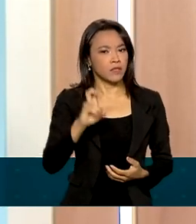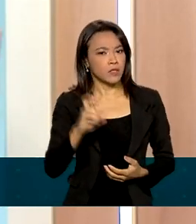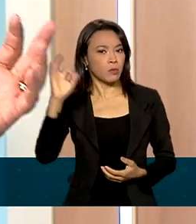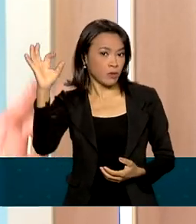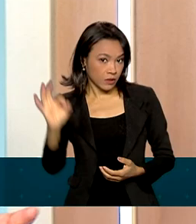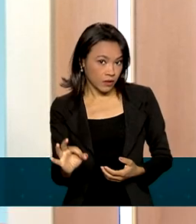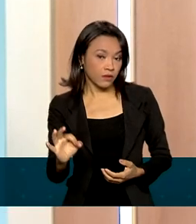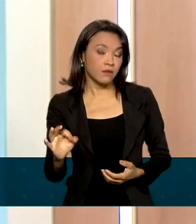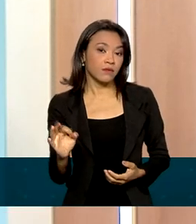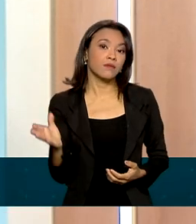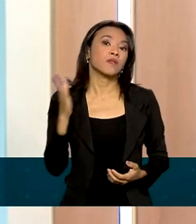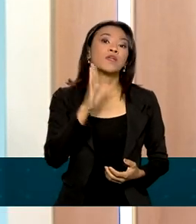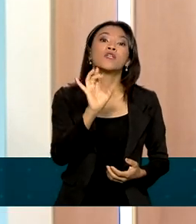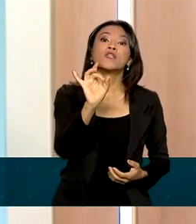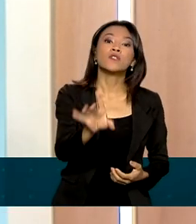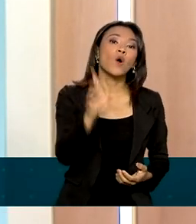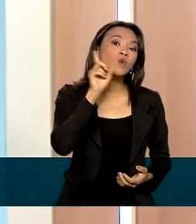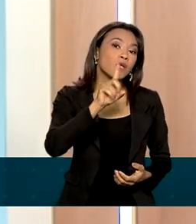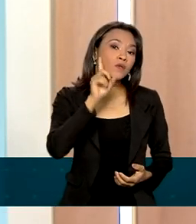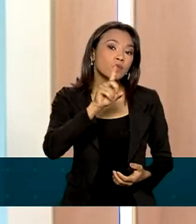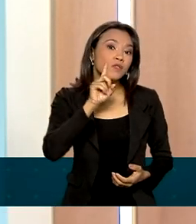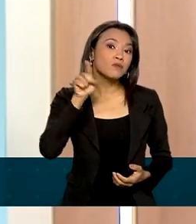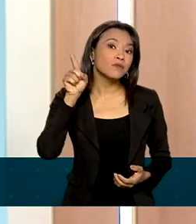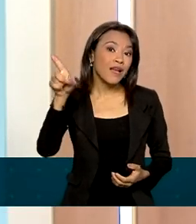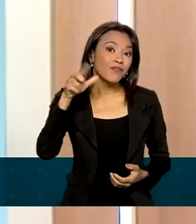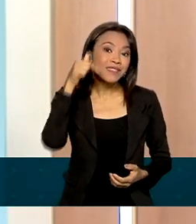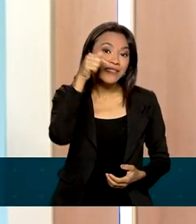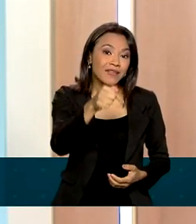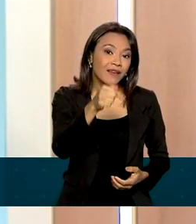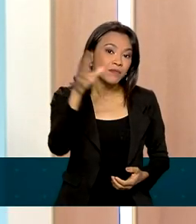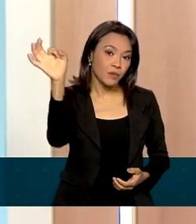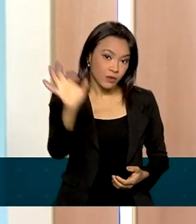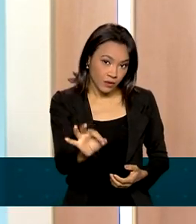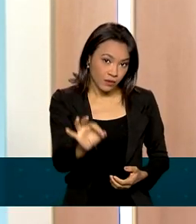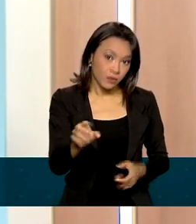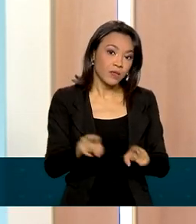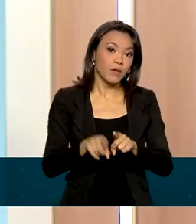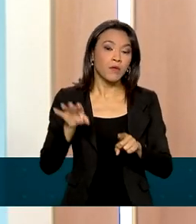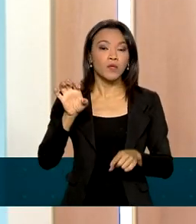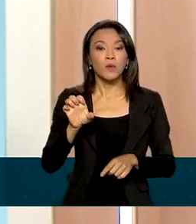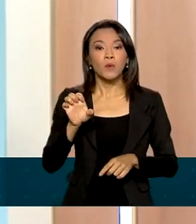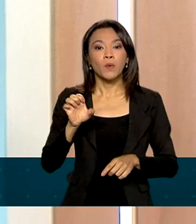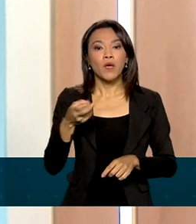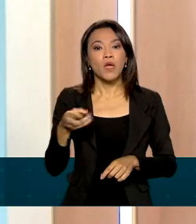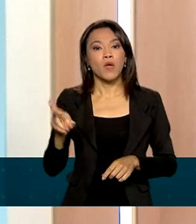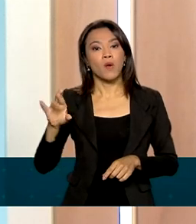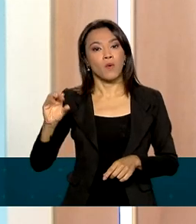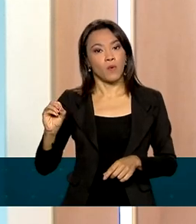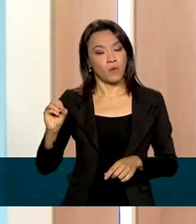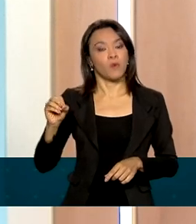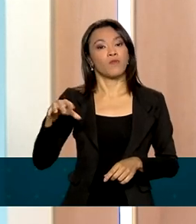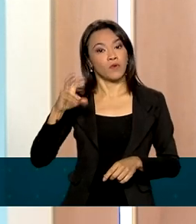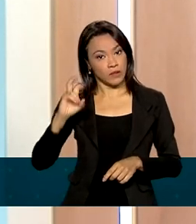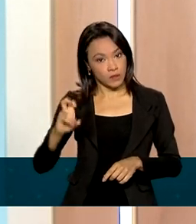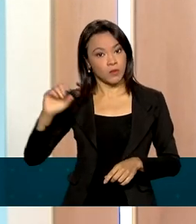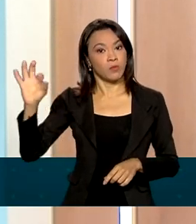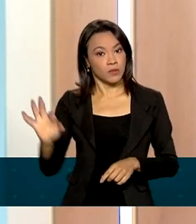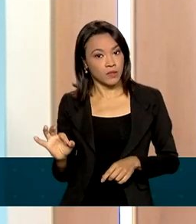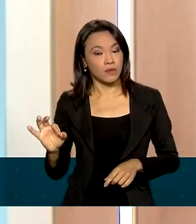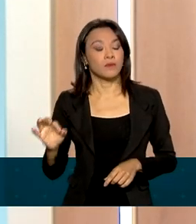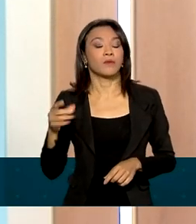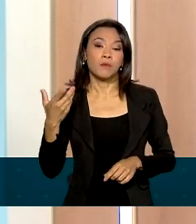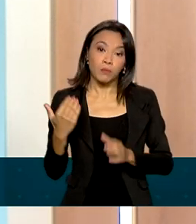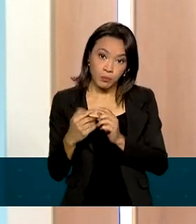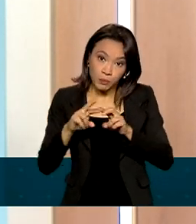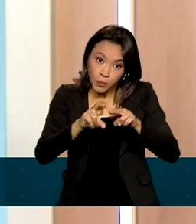e apenas nos Estados Unidos a inflação foi 7%. Na zona do euro também, em torno de 5%, e com isso, os